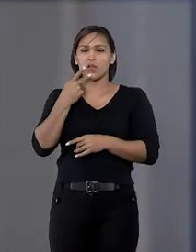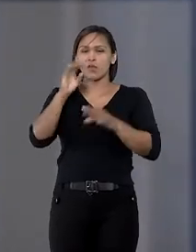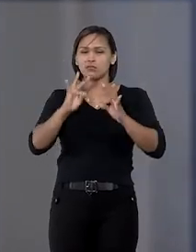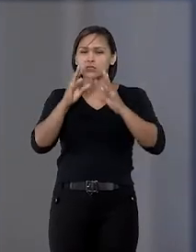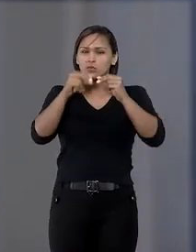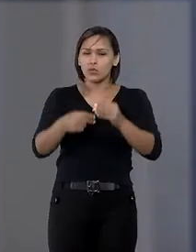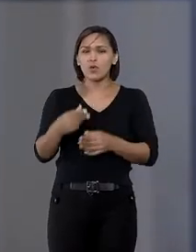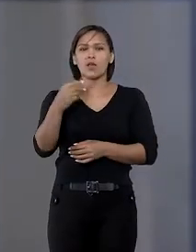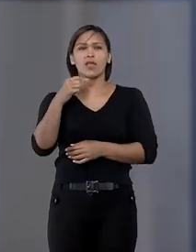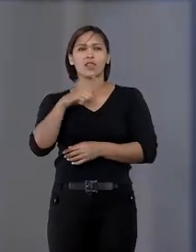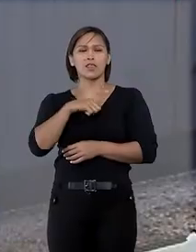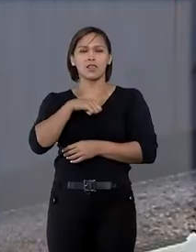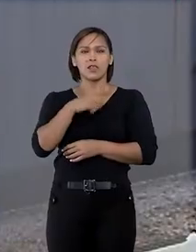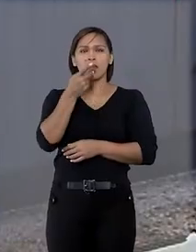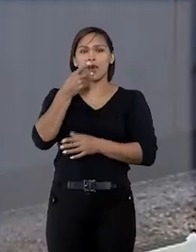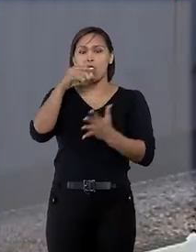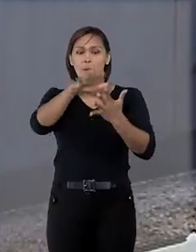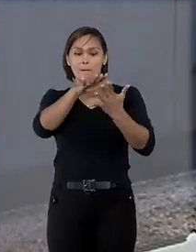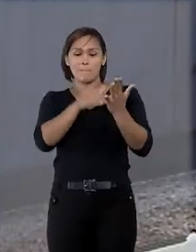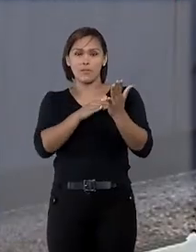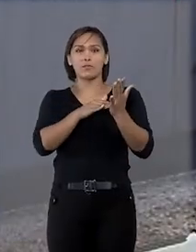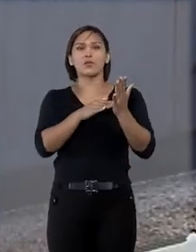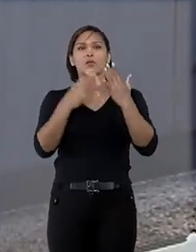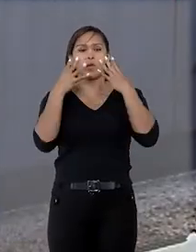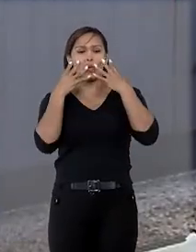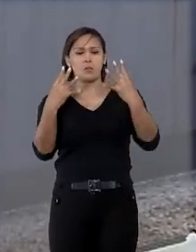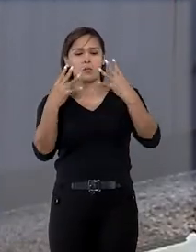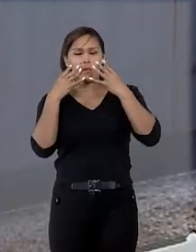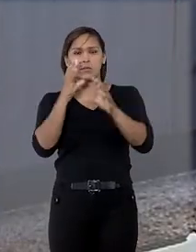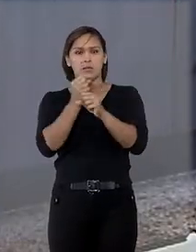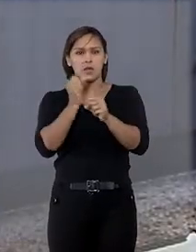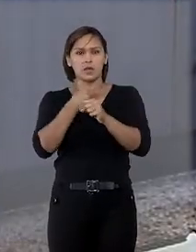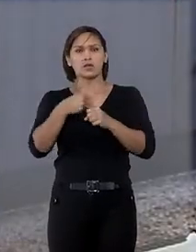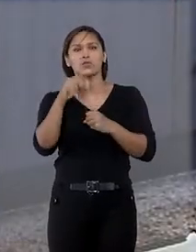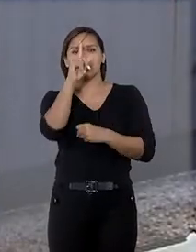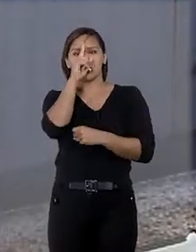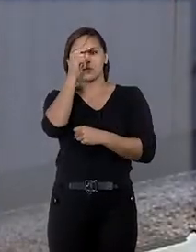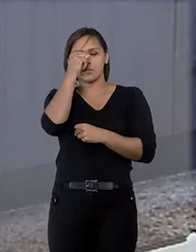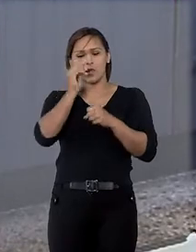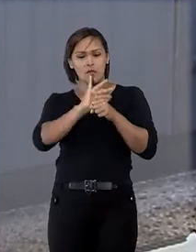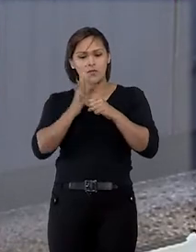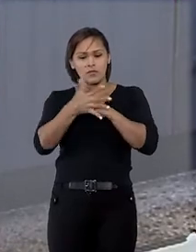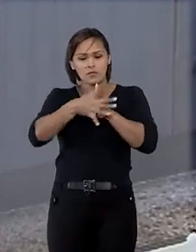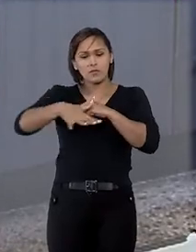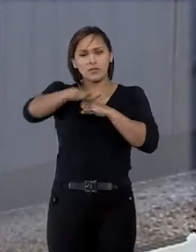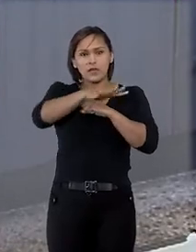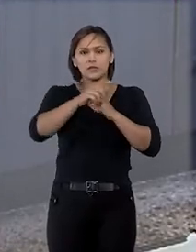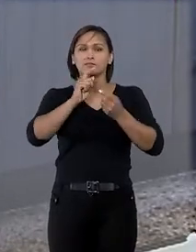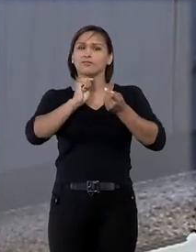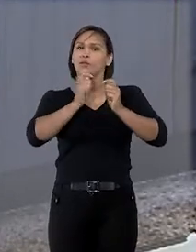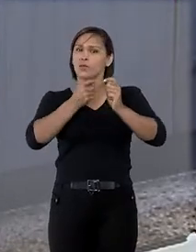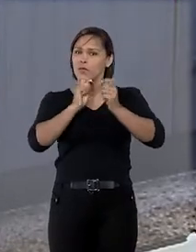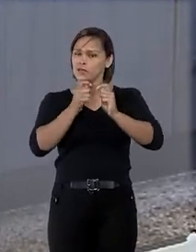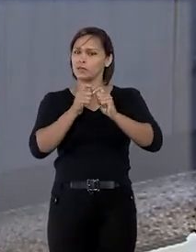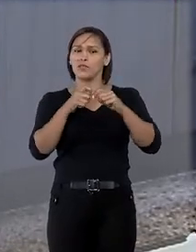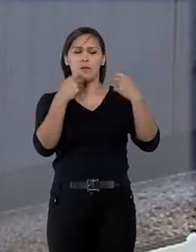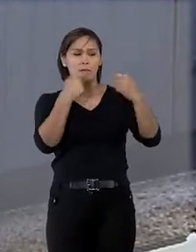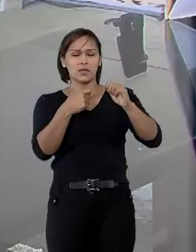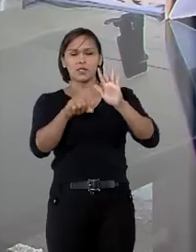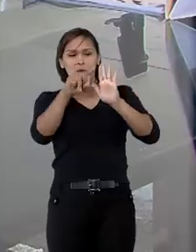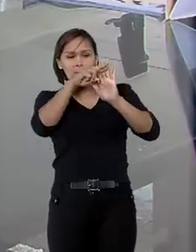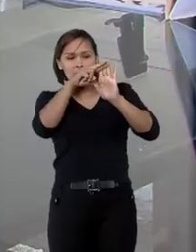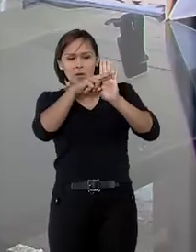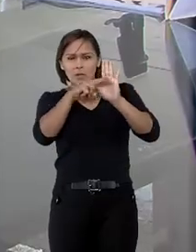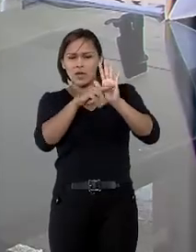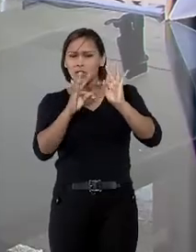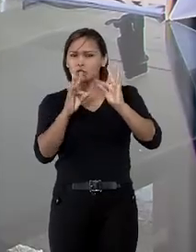apesar da existência de interesse público na construção de hospitais durante a pandemia, os atos administrativos devem